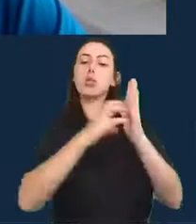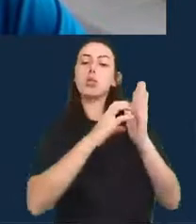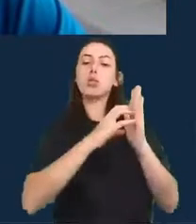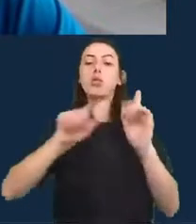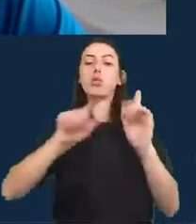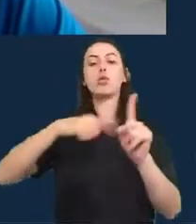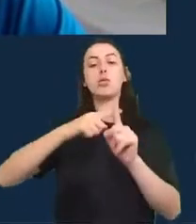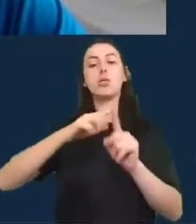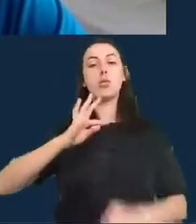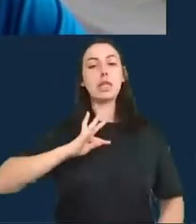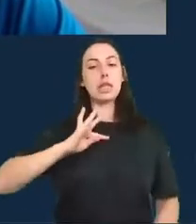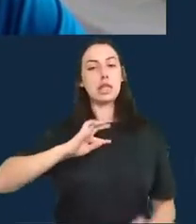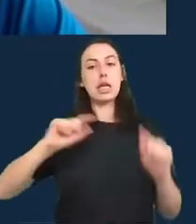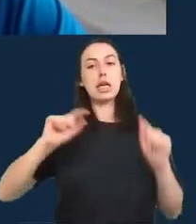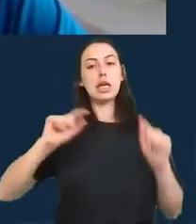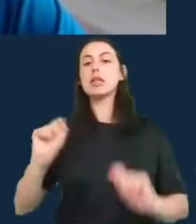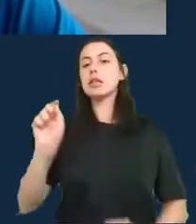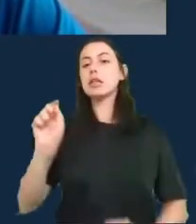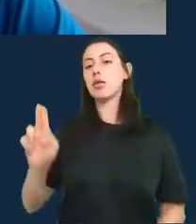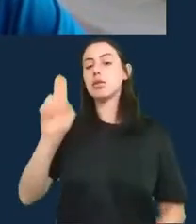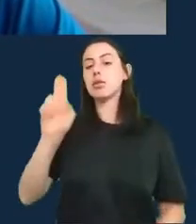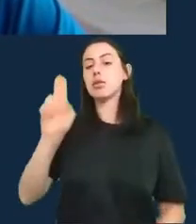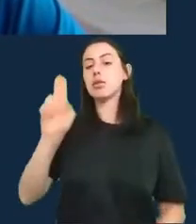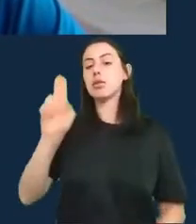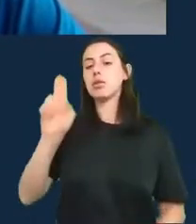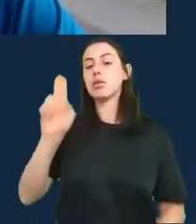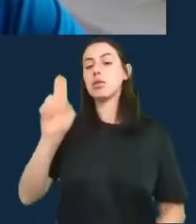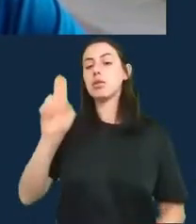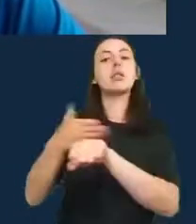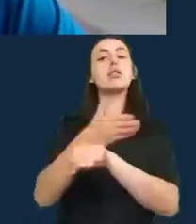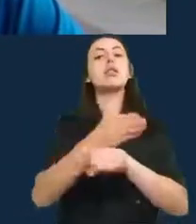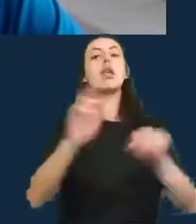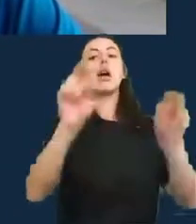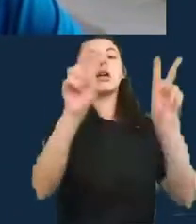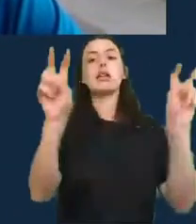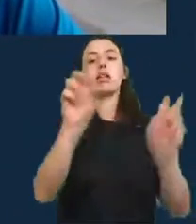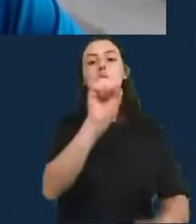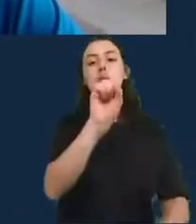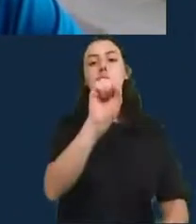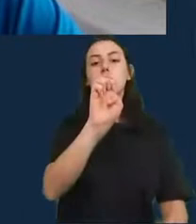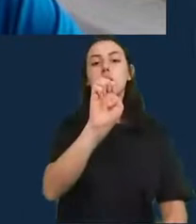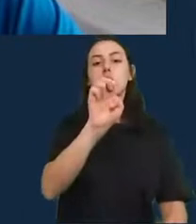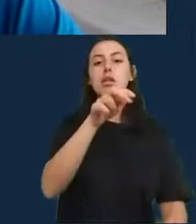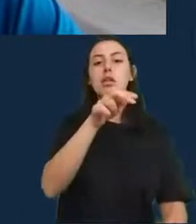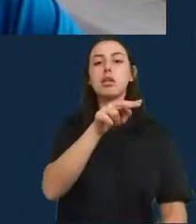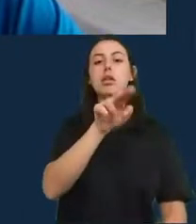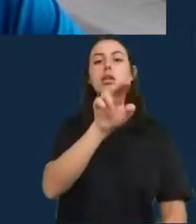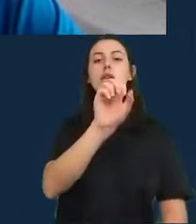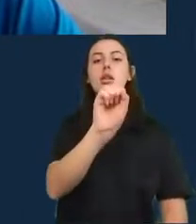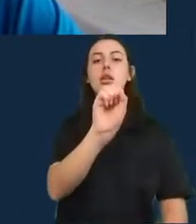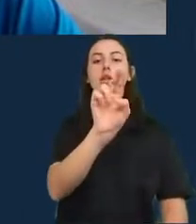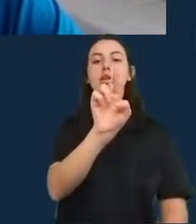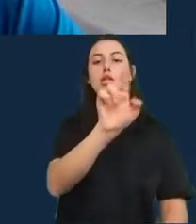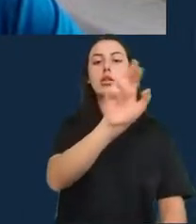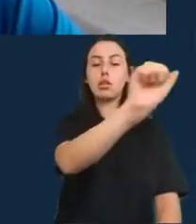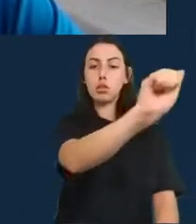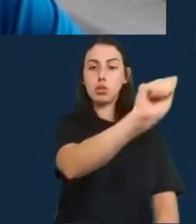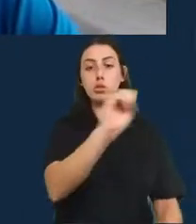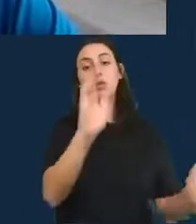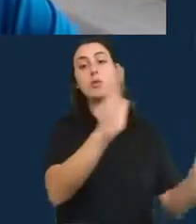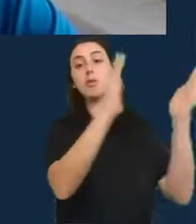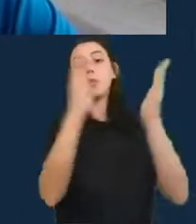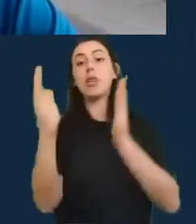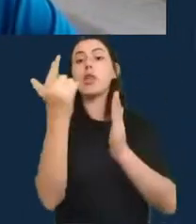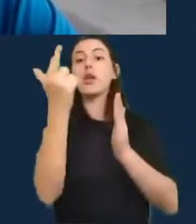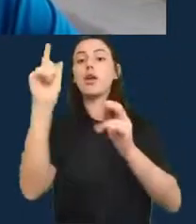acessar censura são coisas que para mim são importantes e a outra coisa que eu diria é o clima